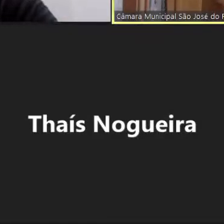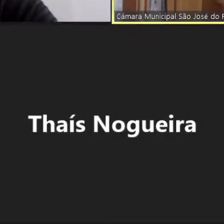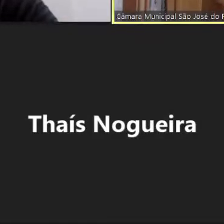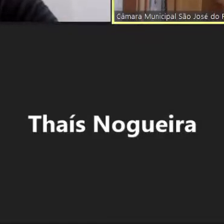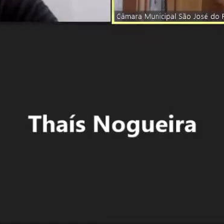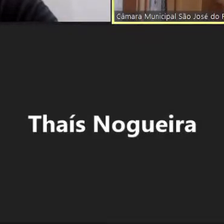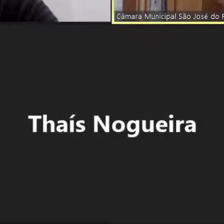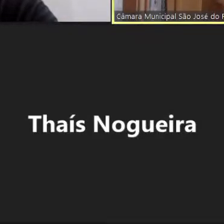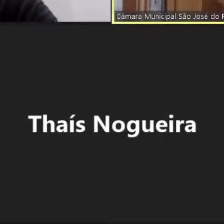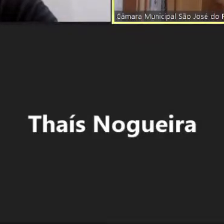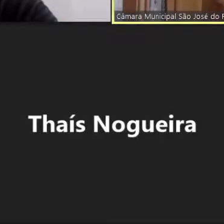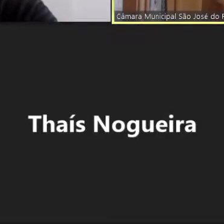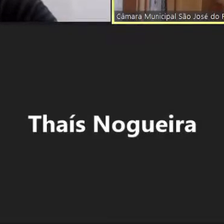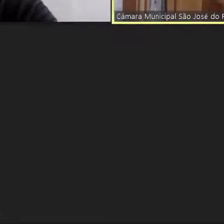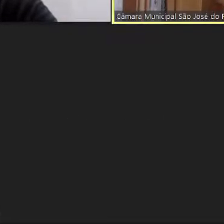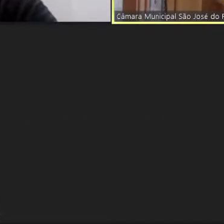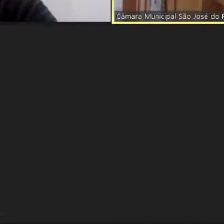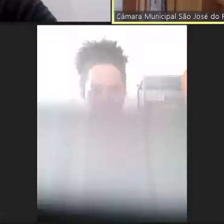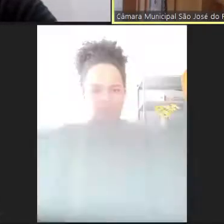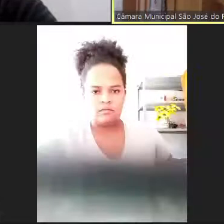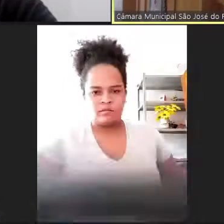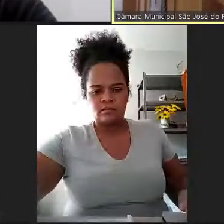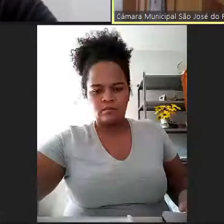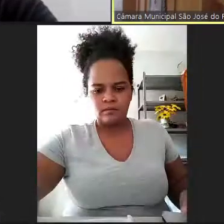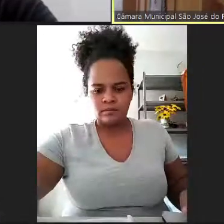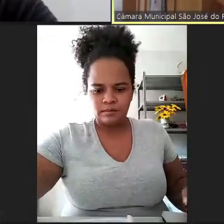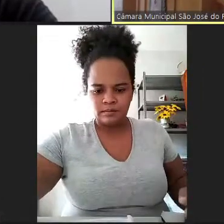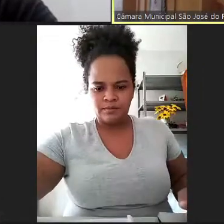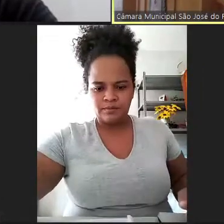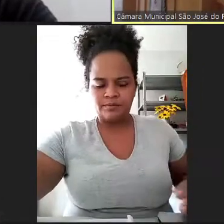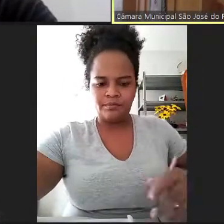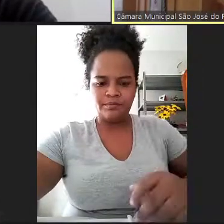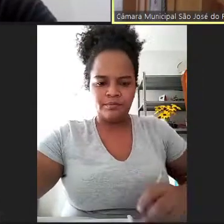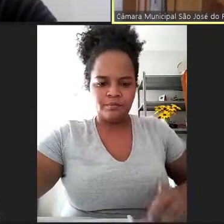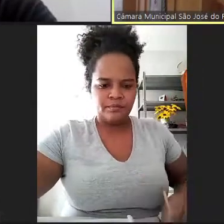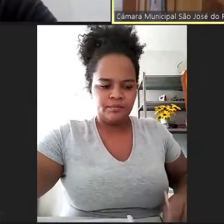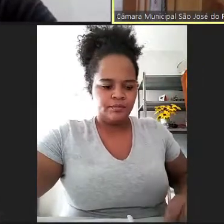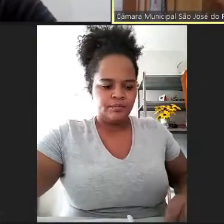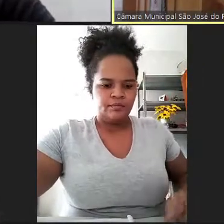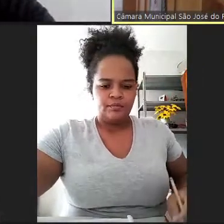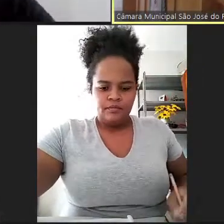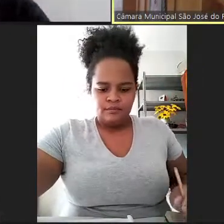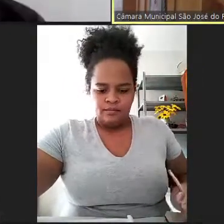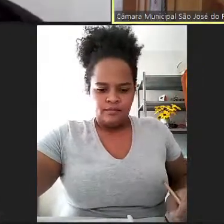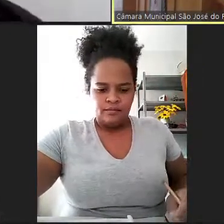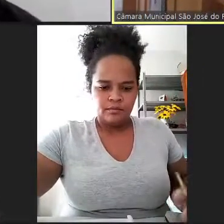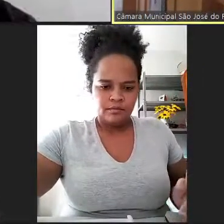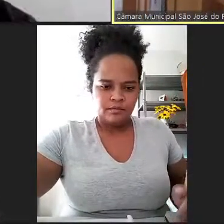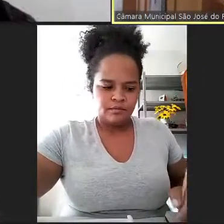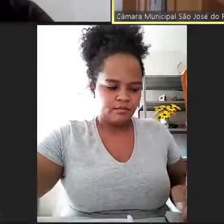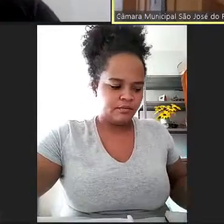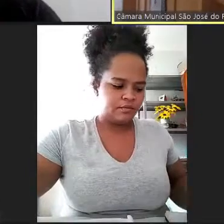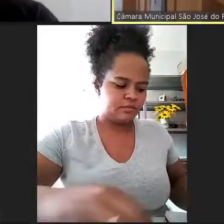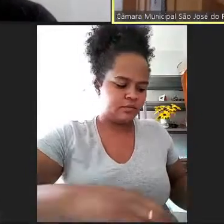pleno desenvolvimento e seja vista e lembrada como um dos mais importantes municípios da